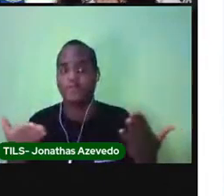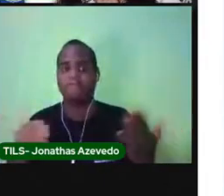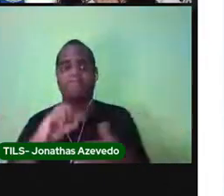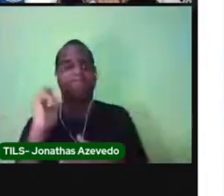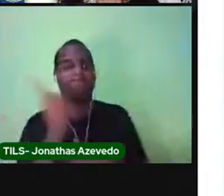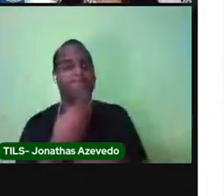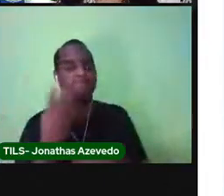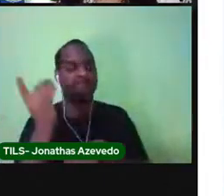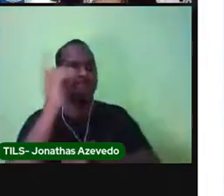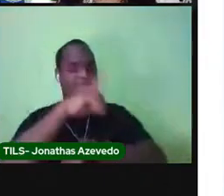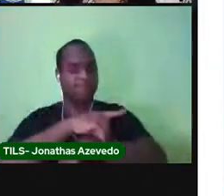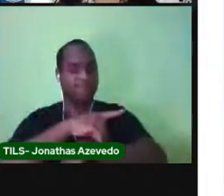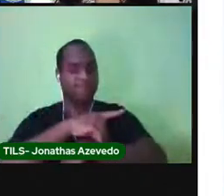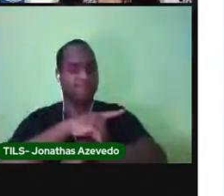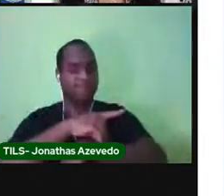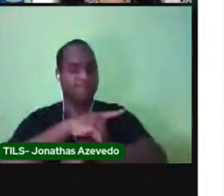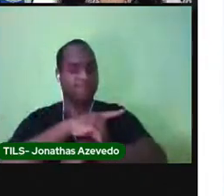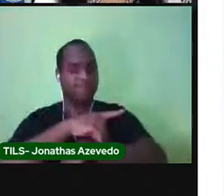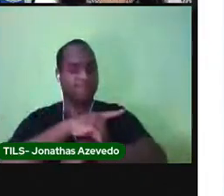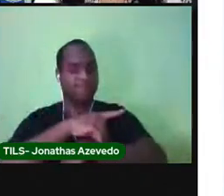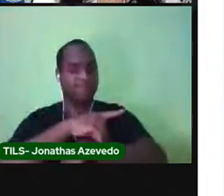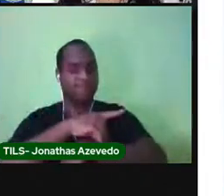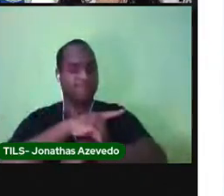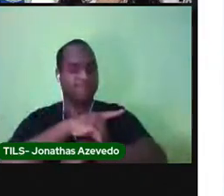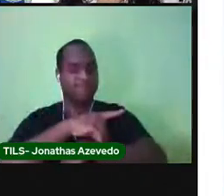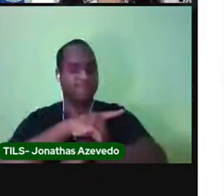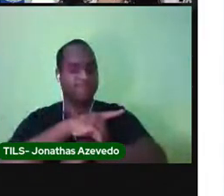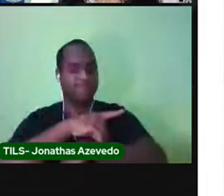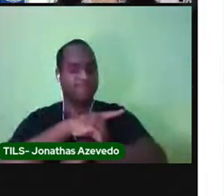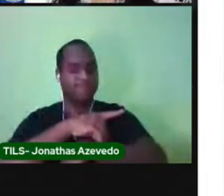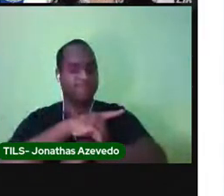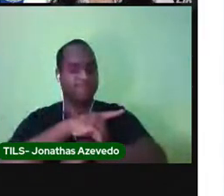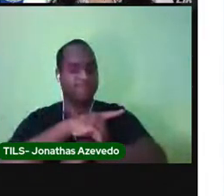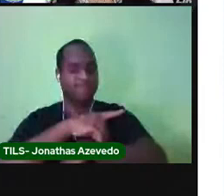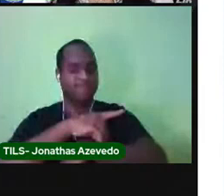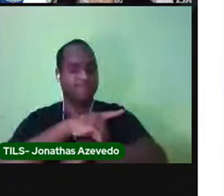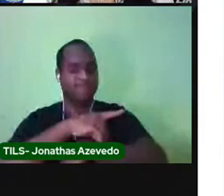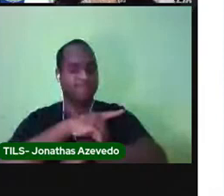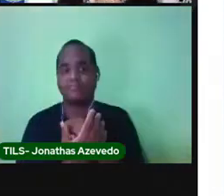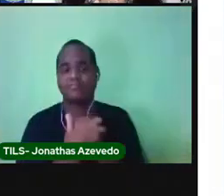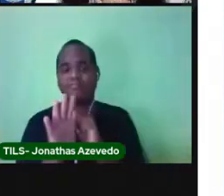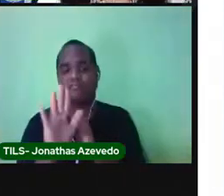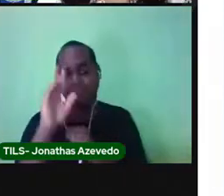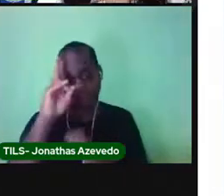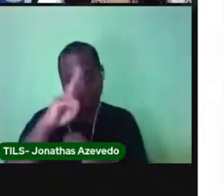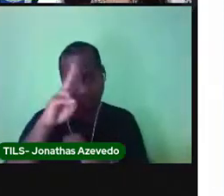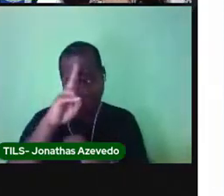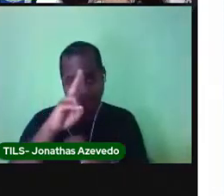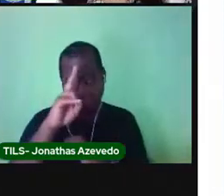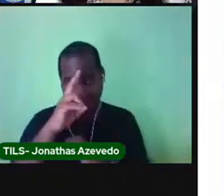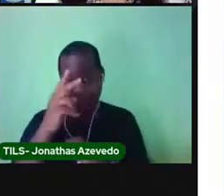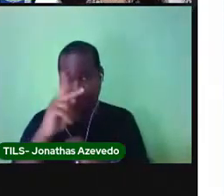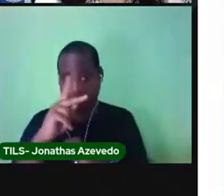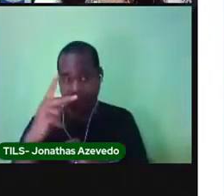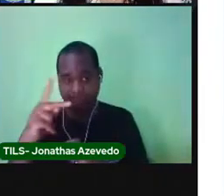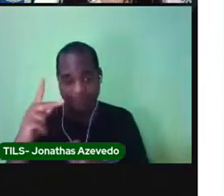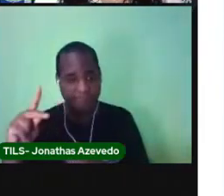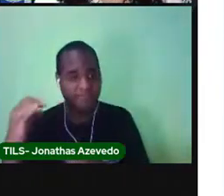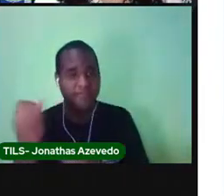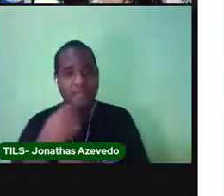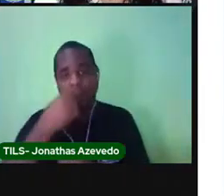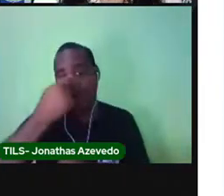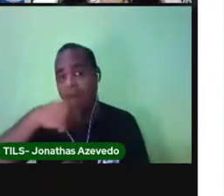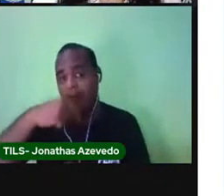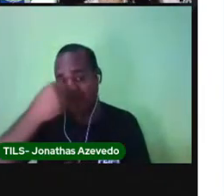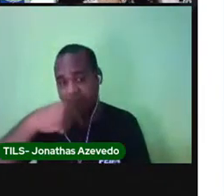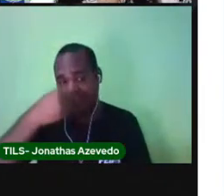o que é que nós temos? Nós temos agora a vacina contra o Covid. E lembrando, o calendário de vacina contra a gripe já